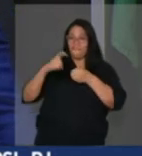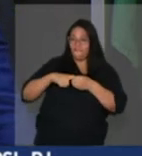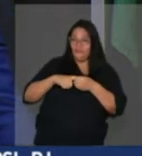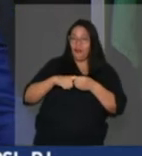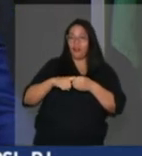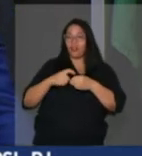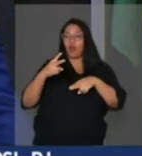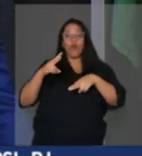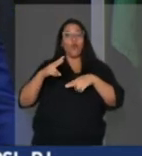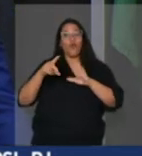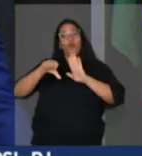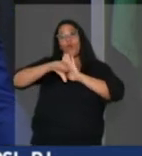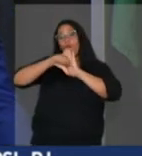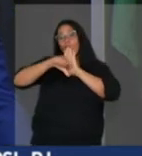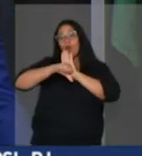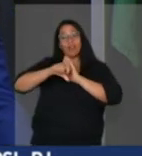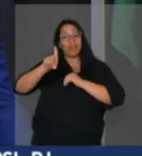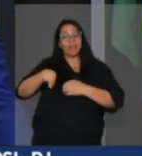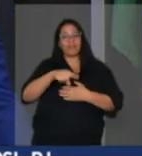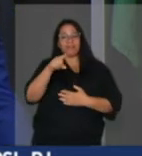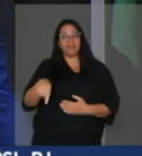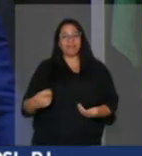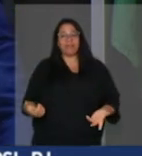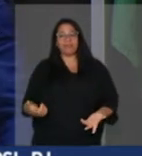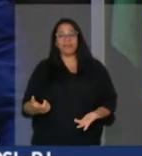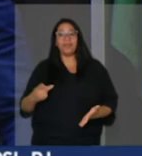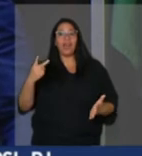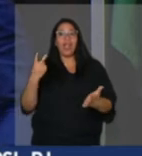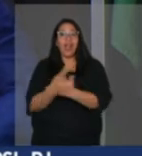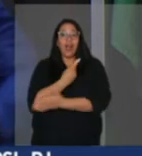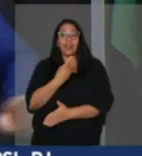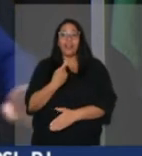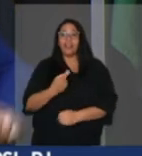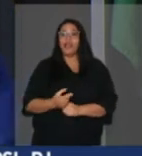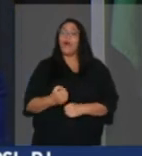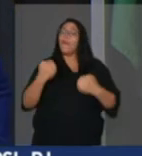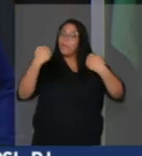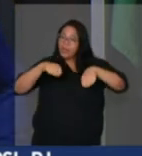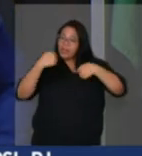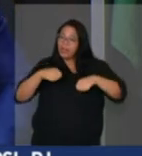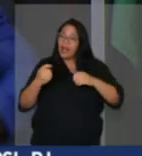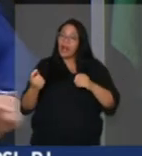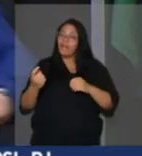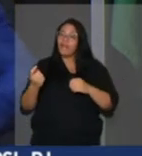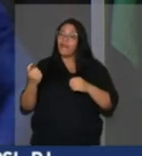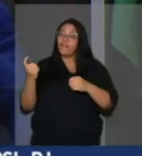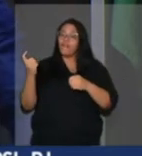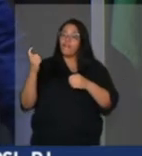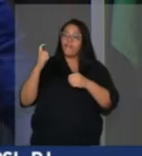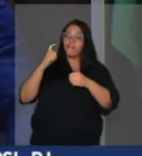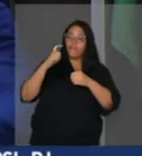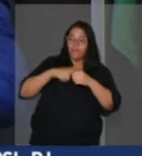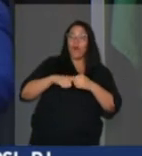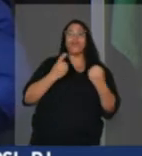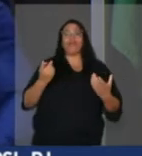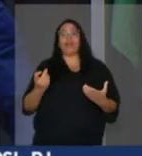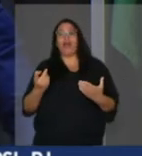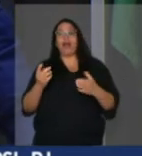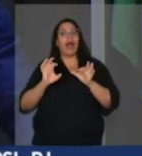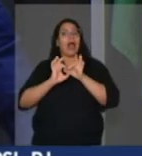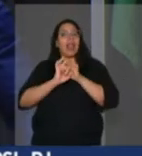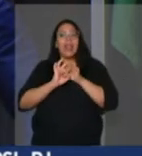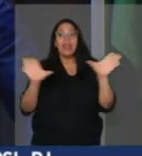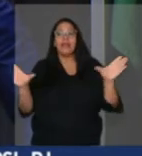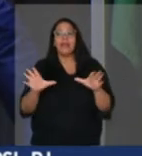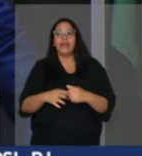crime deixa de existir. E o que deveria acontecer com ele, automaticamente, deveria ser colocado para fora, em liberdade.